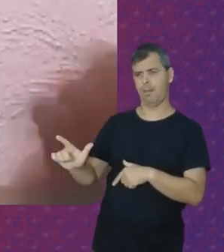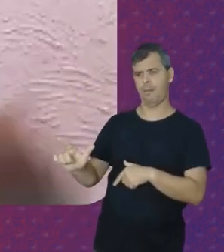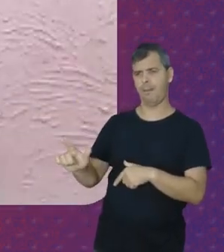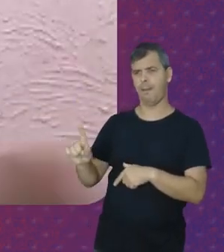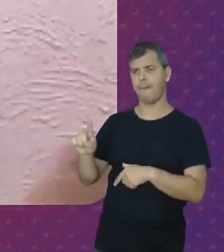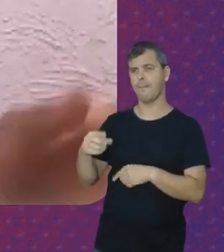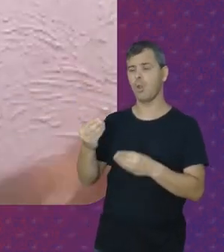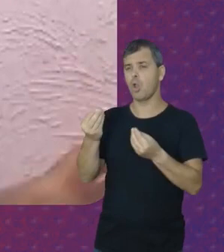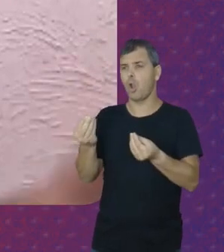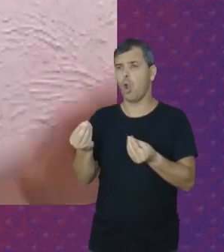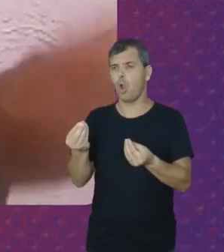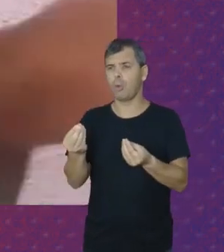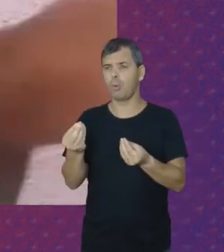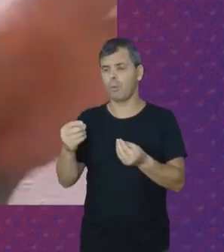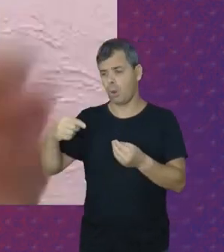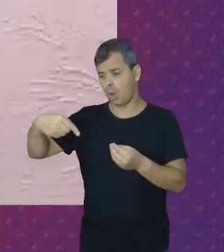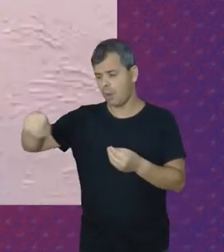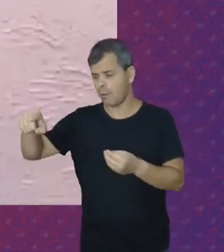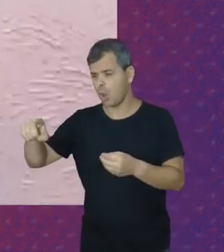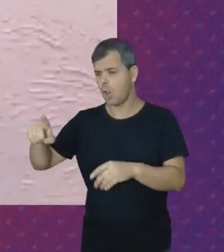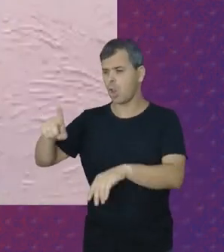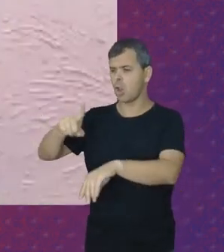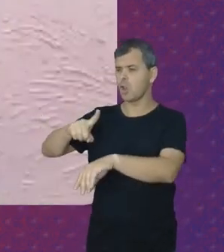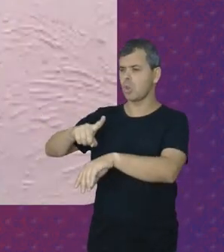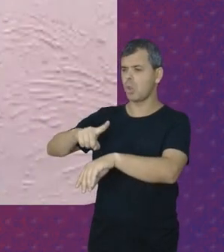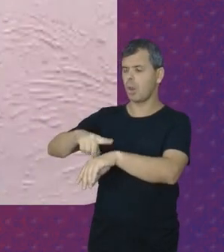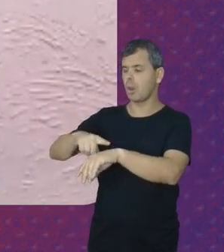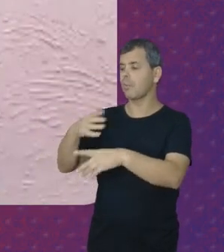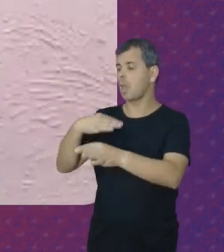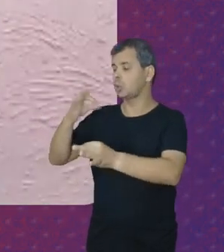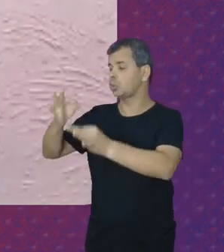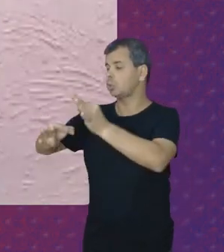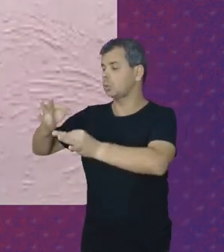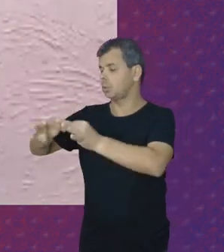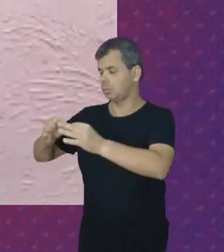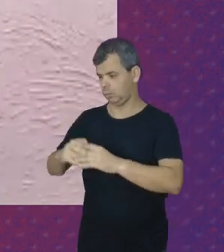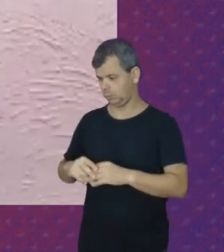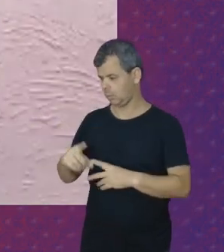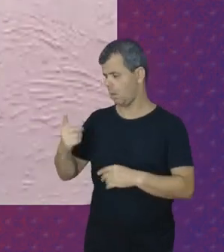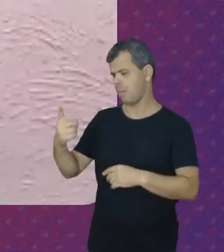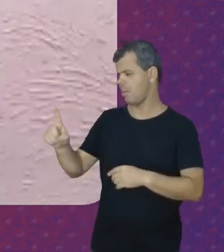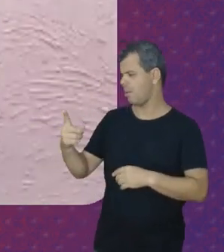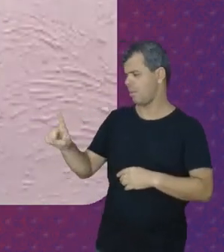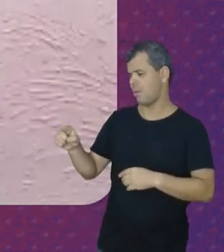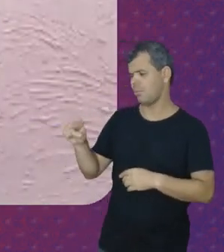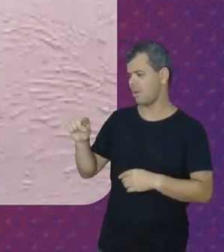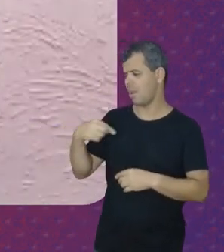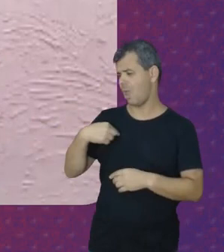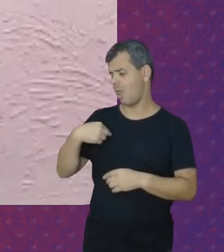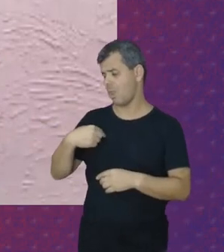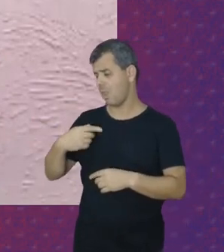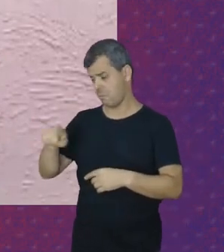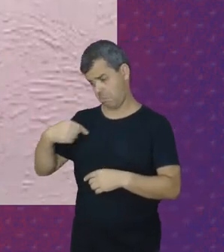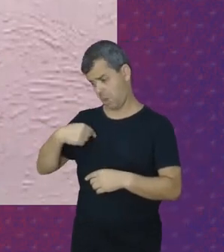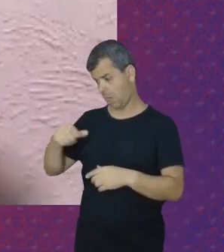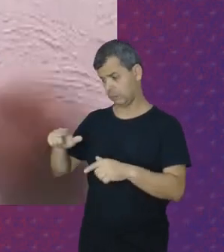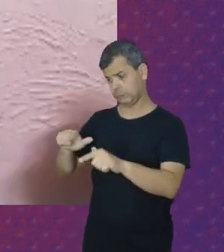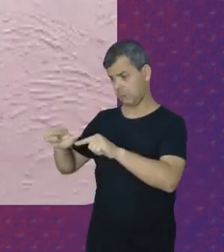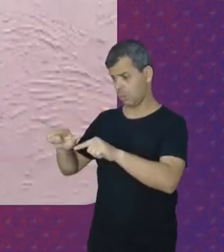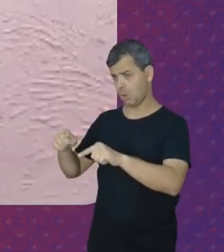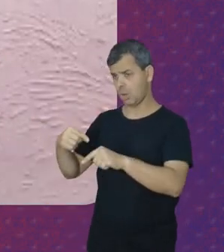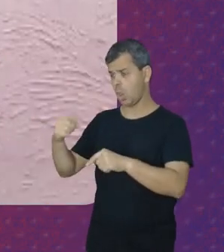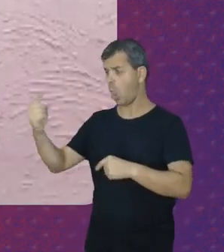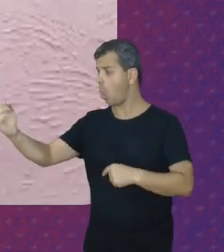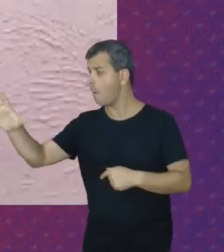Quando vai lá Na hora lá do juiz Ela pega e fala assim Não, não Ela não é minha trabalhadora não Eu